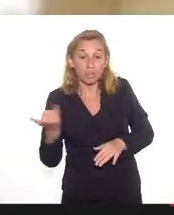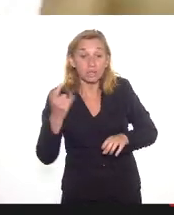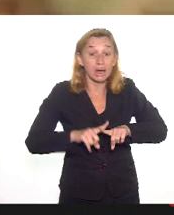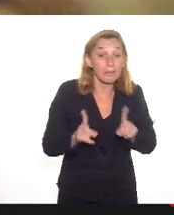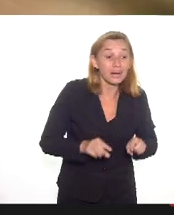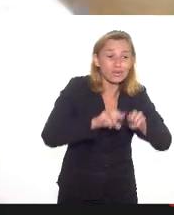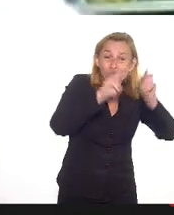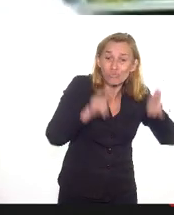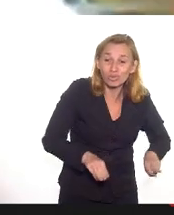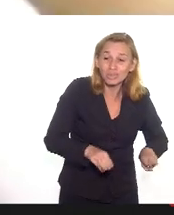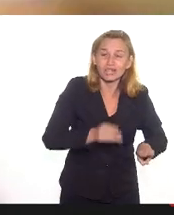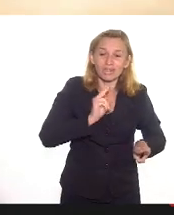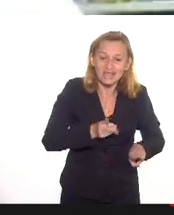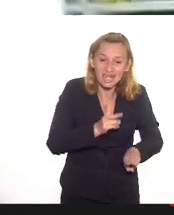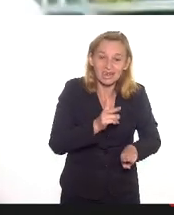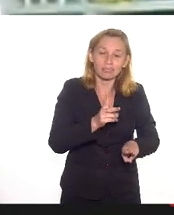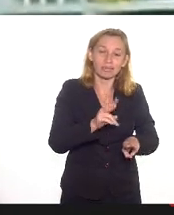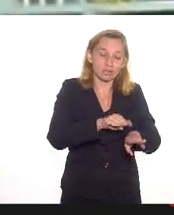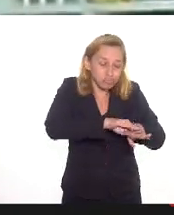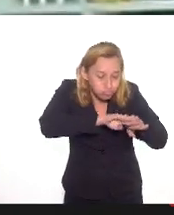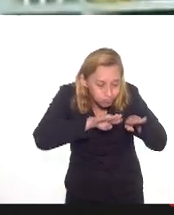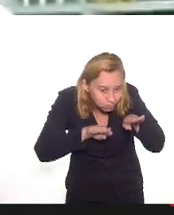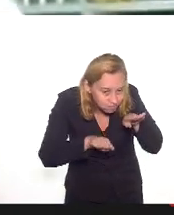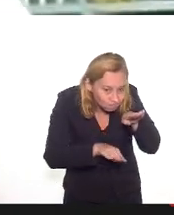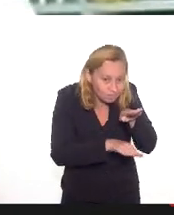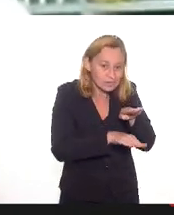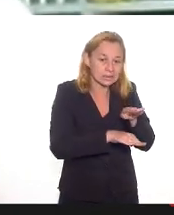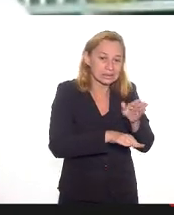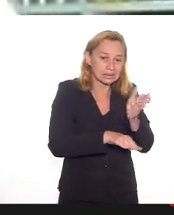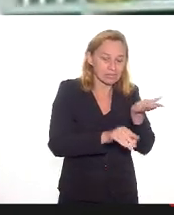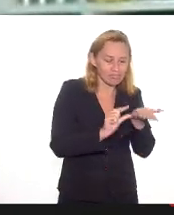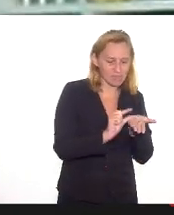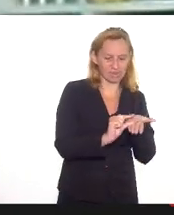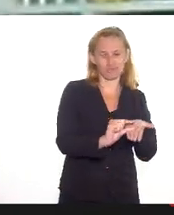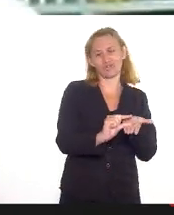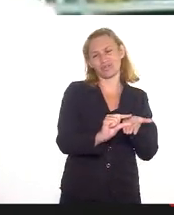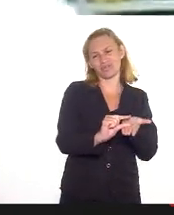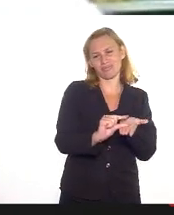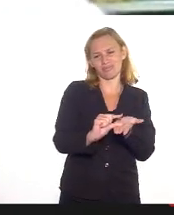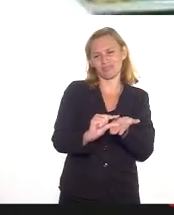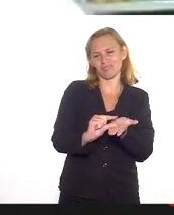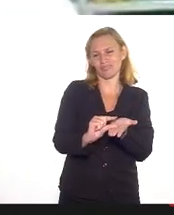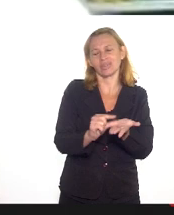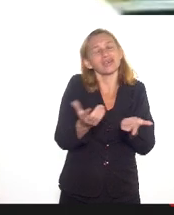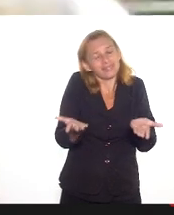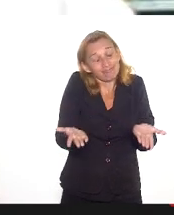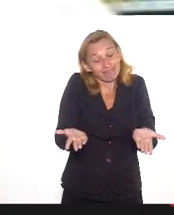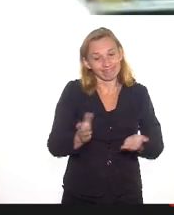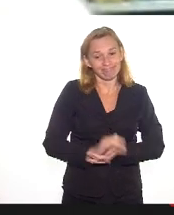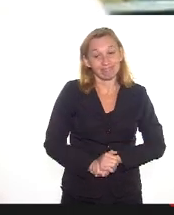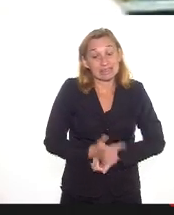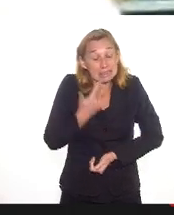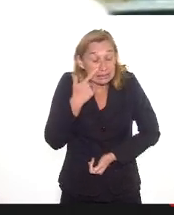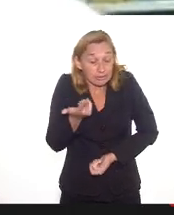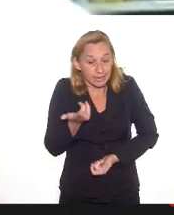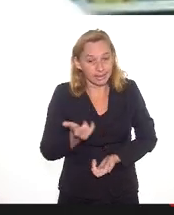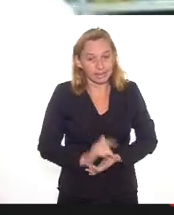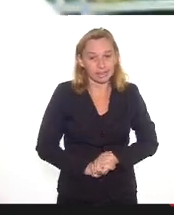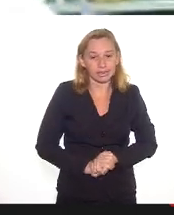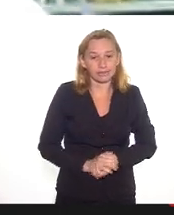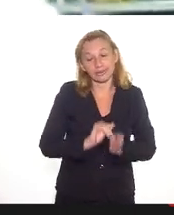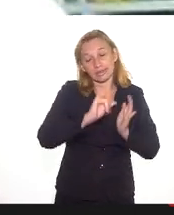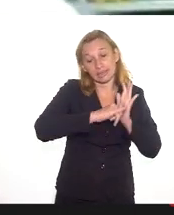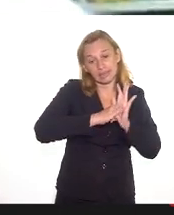o museu é sempre lá um recurso muito menor, isso aí é só a gente ver os